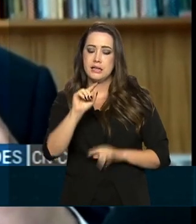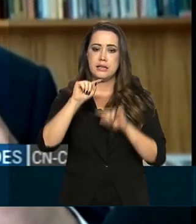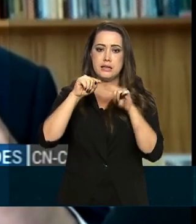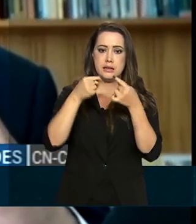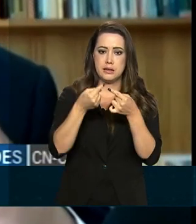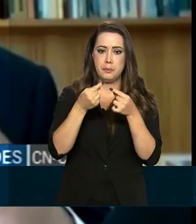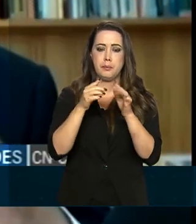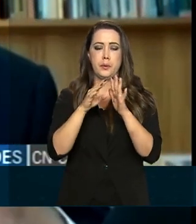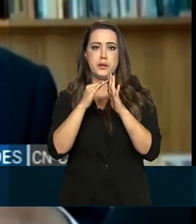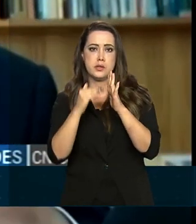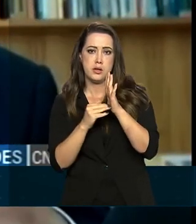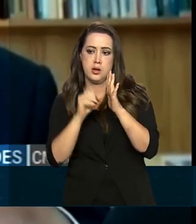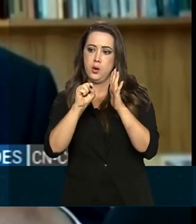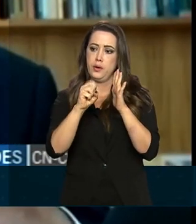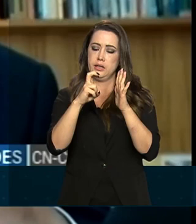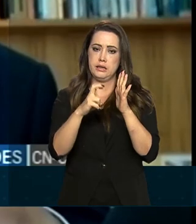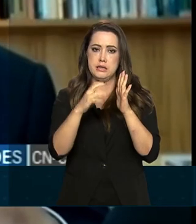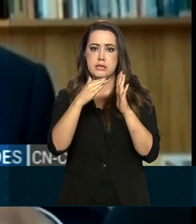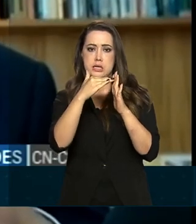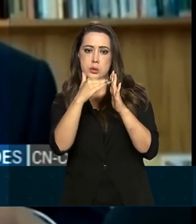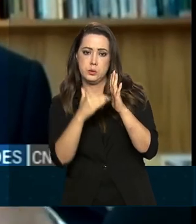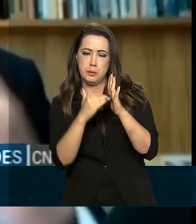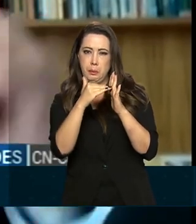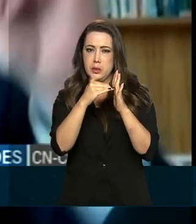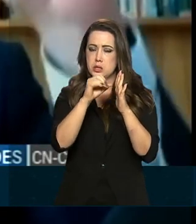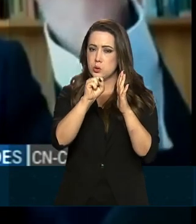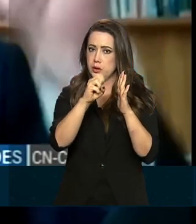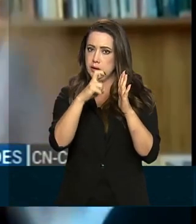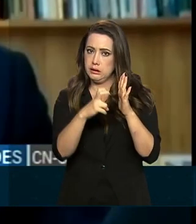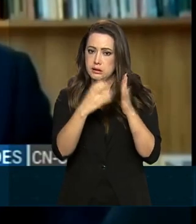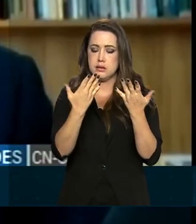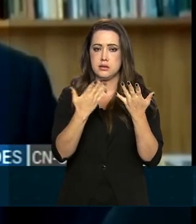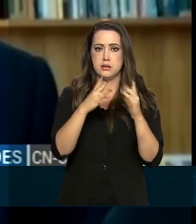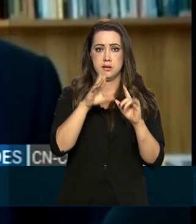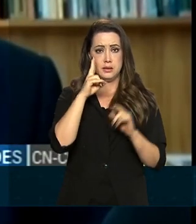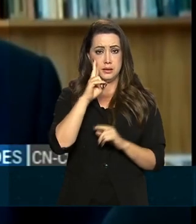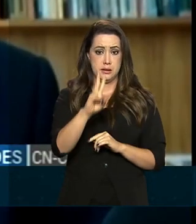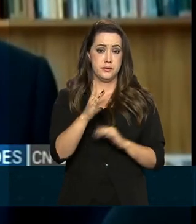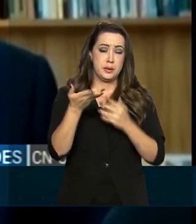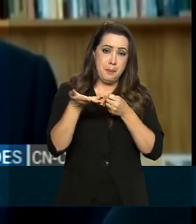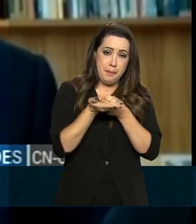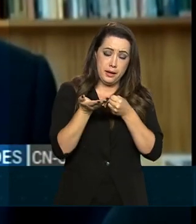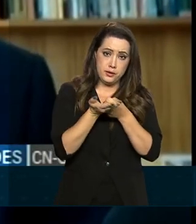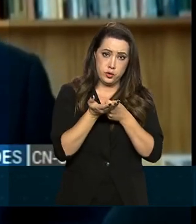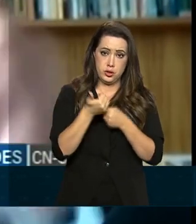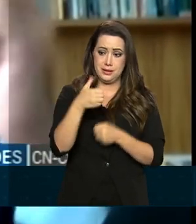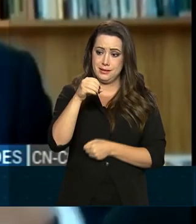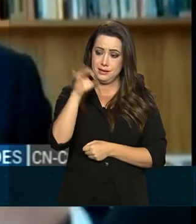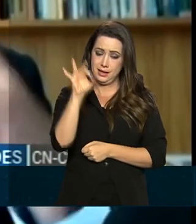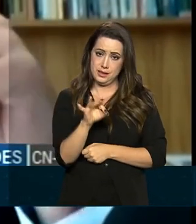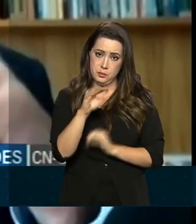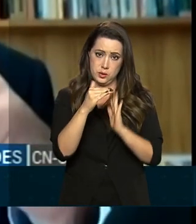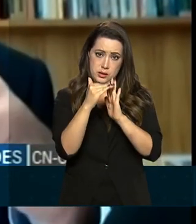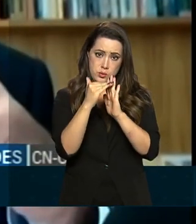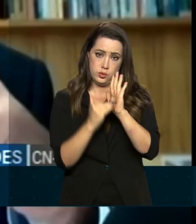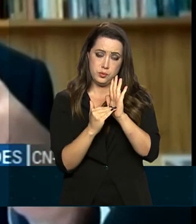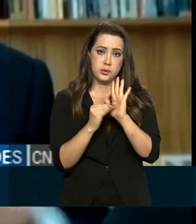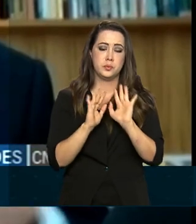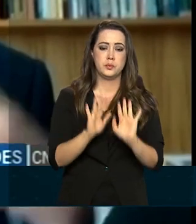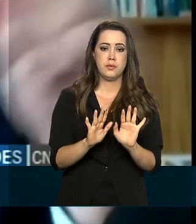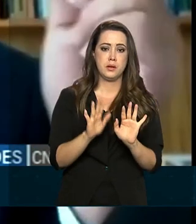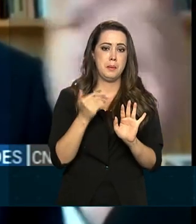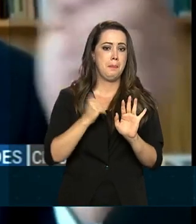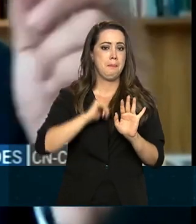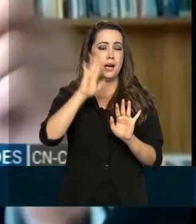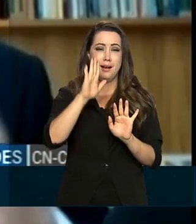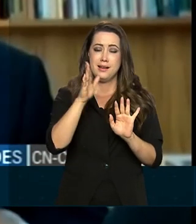95%, em média ele foi 90% e você registra uma queda de 10% do PIB. Mas mais importante do que esse